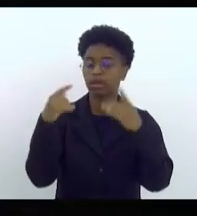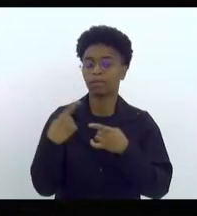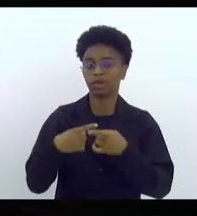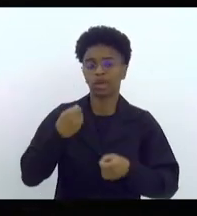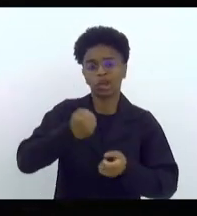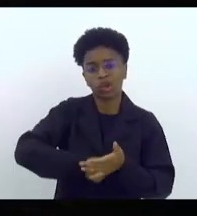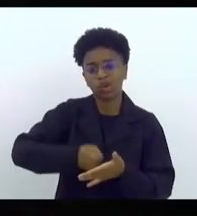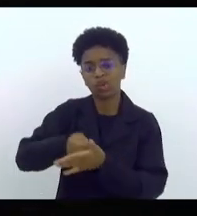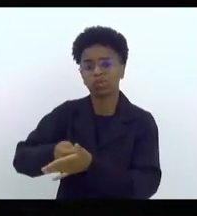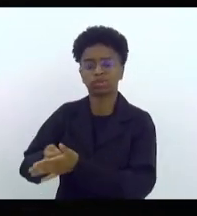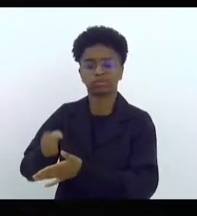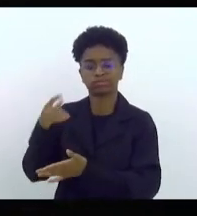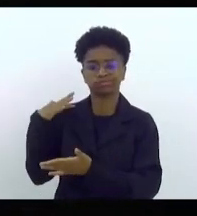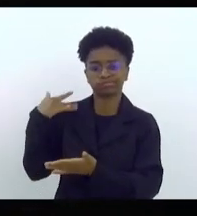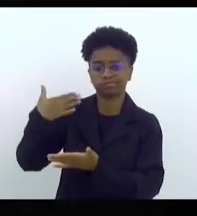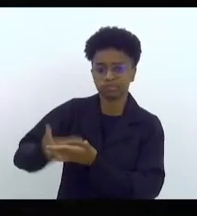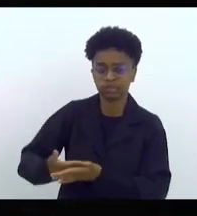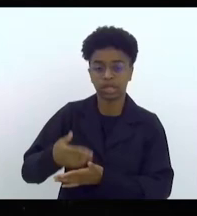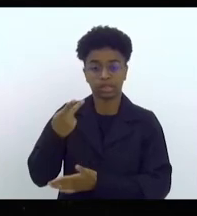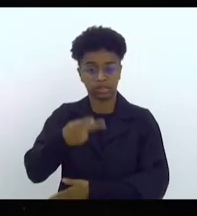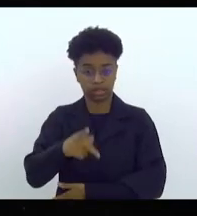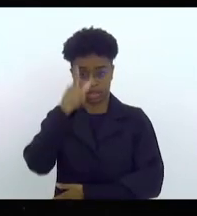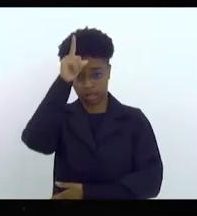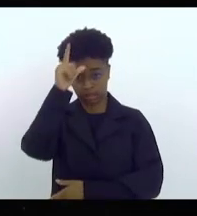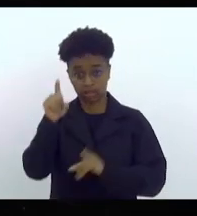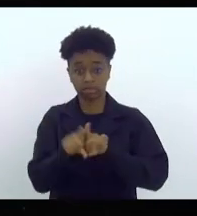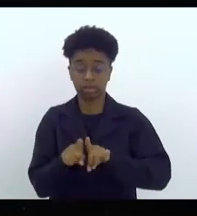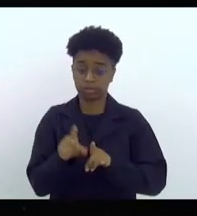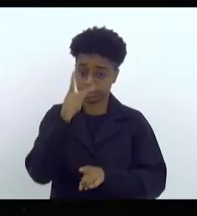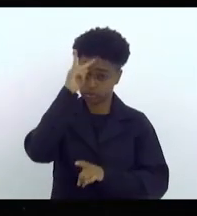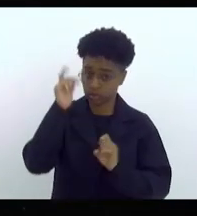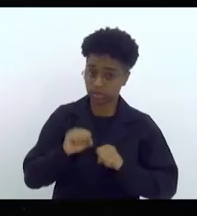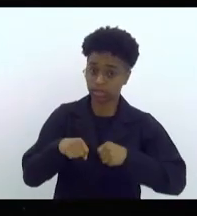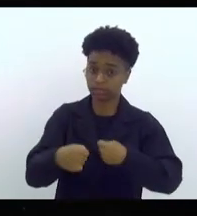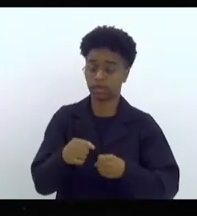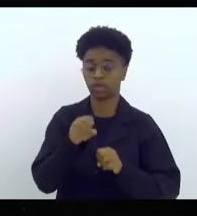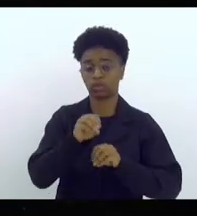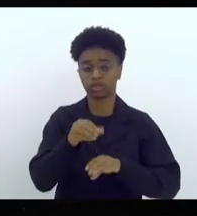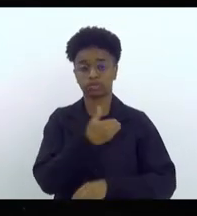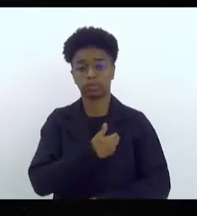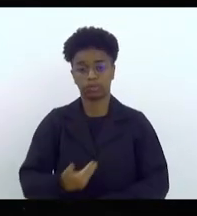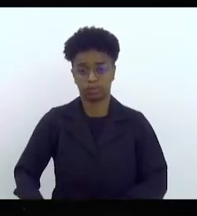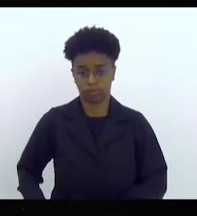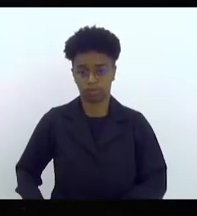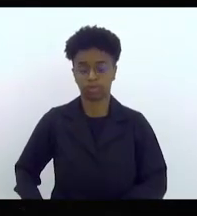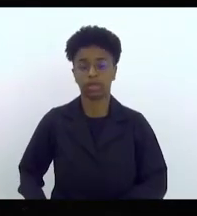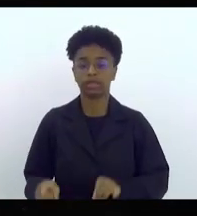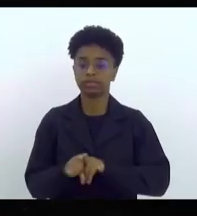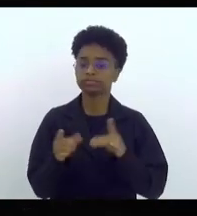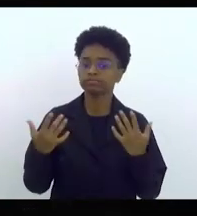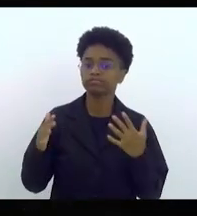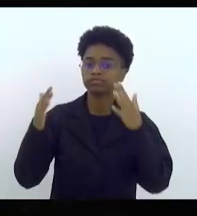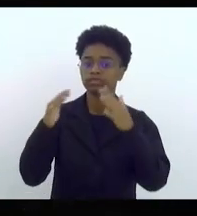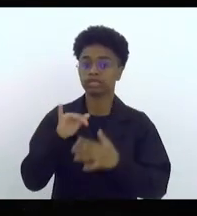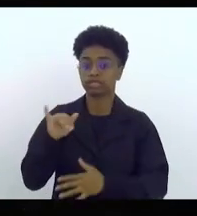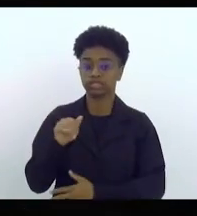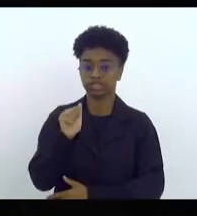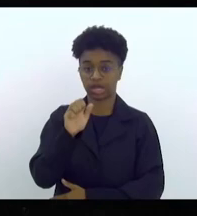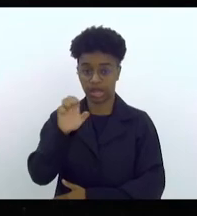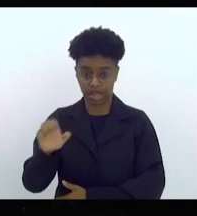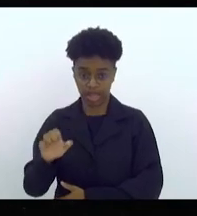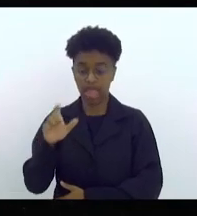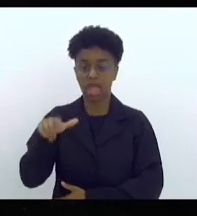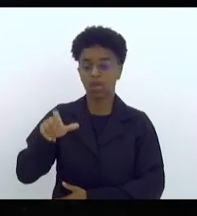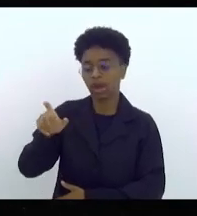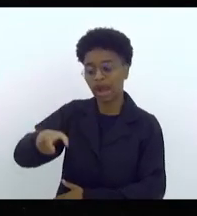histórica do Alemão e é uma luta histórica daqueles que defendem a educação pública, celebrar o JAE, que é